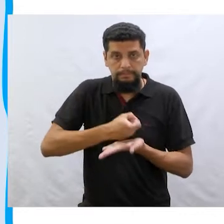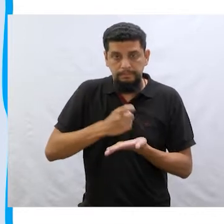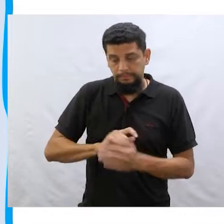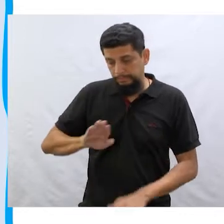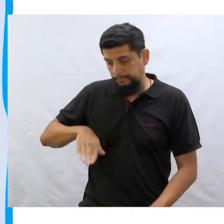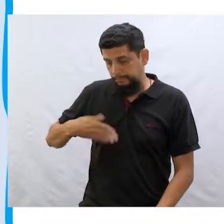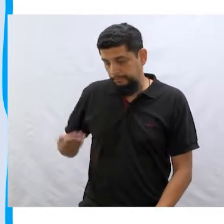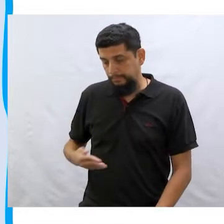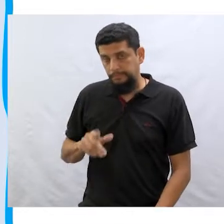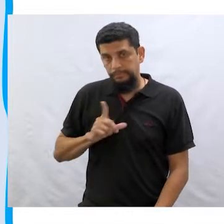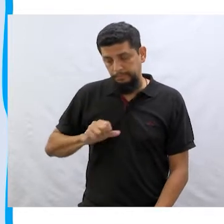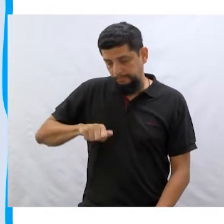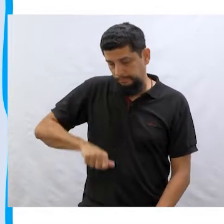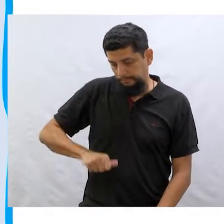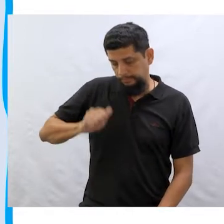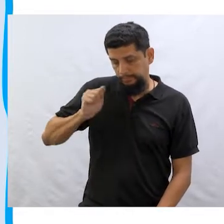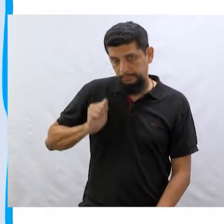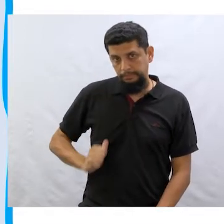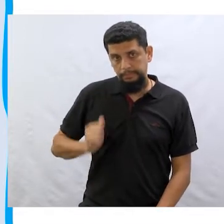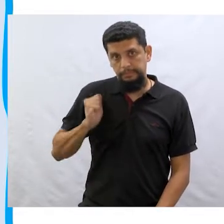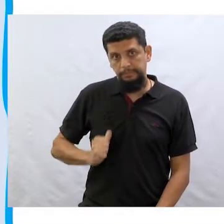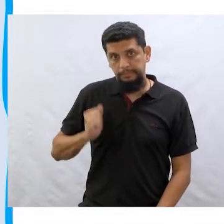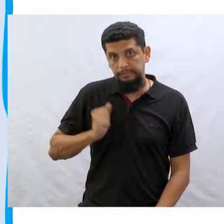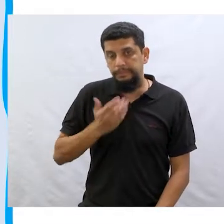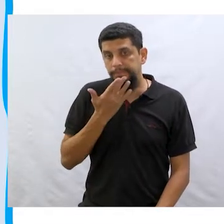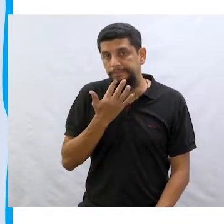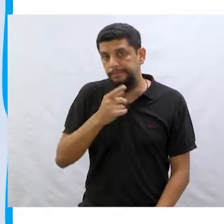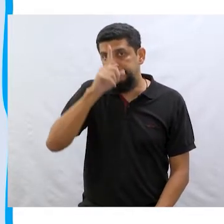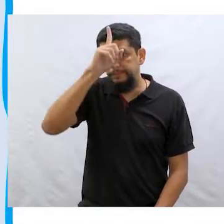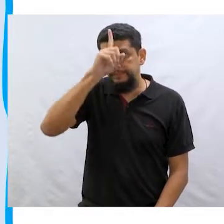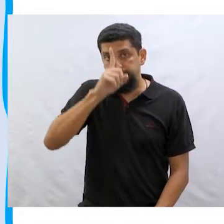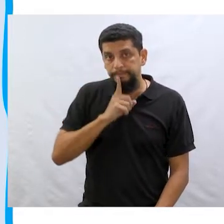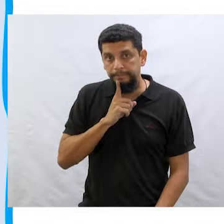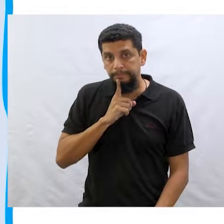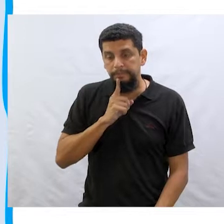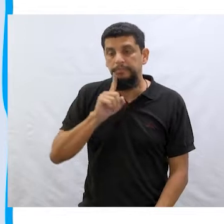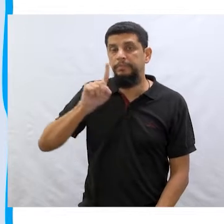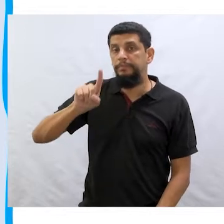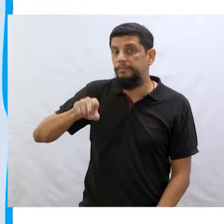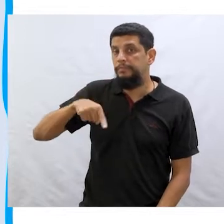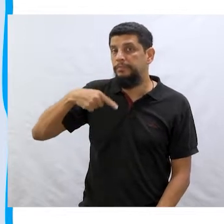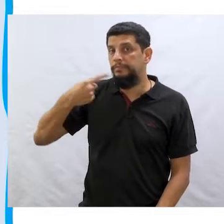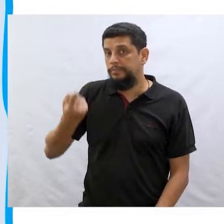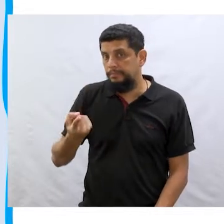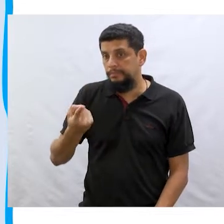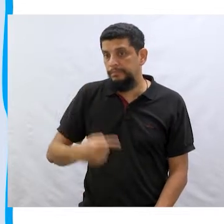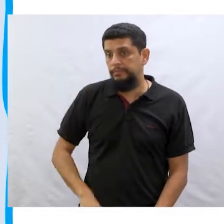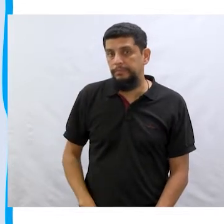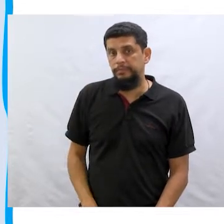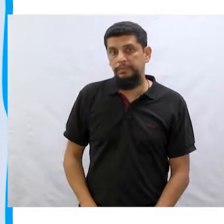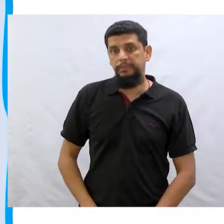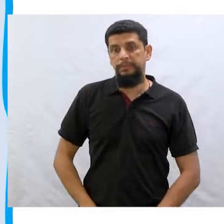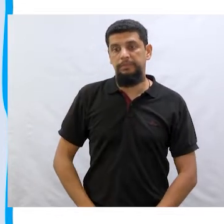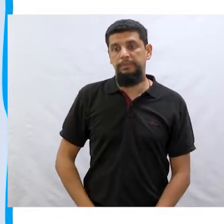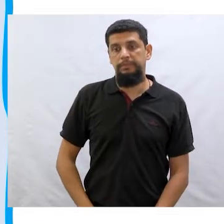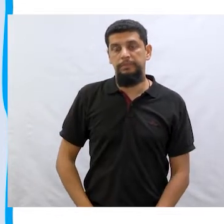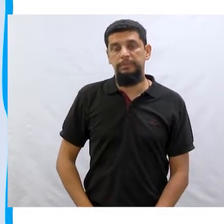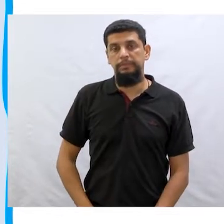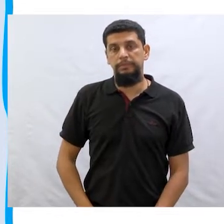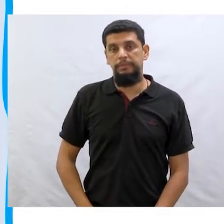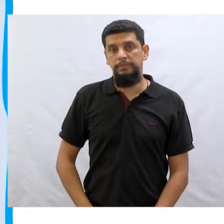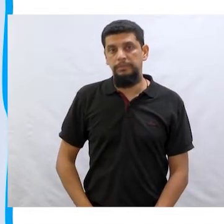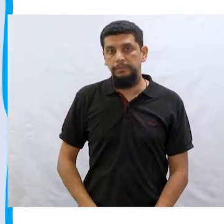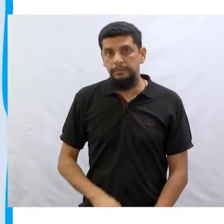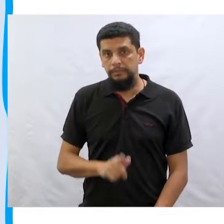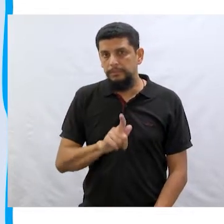a bolsa amarela, tão bem fácil de enxergar. E depois, o galego da praia.